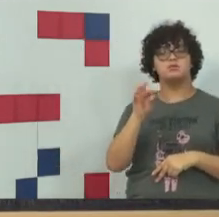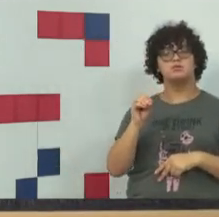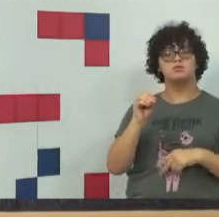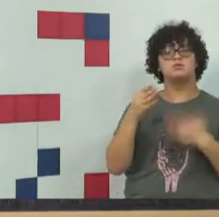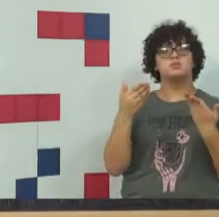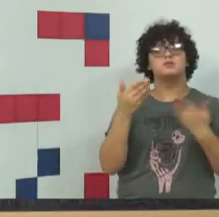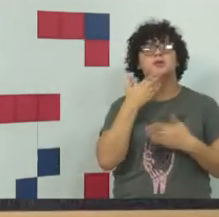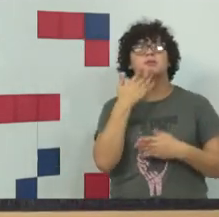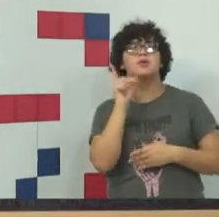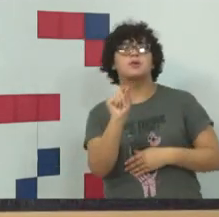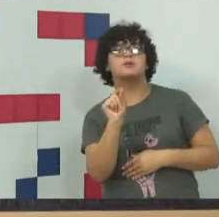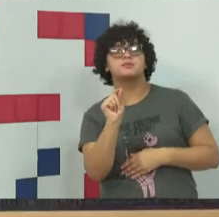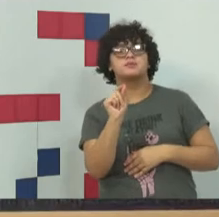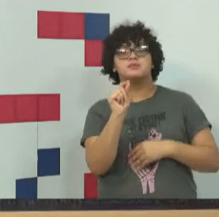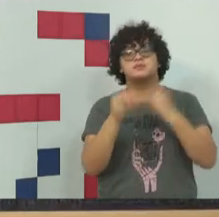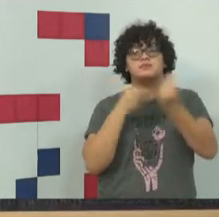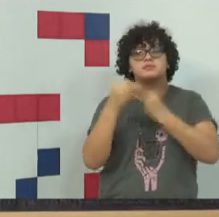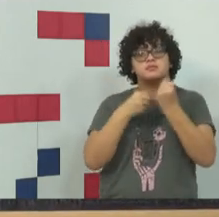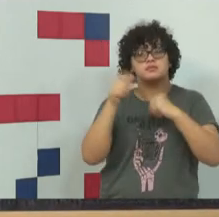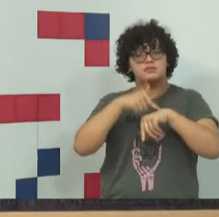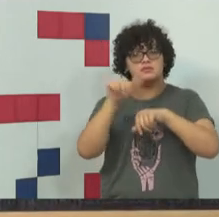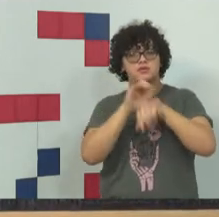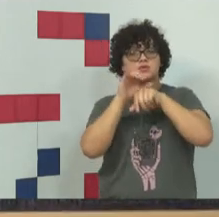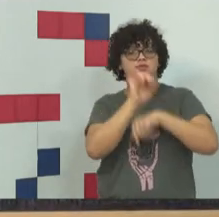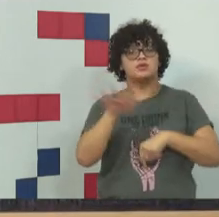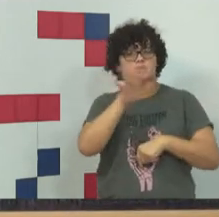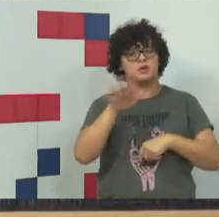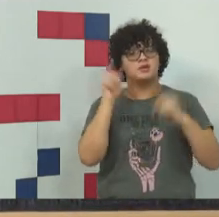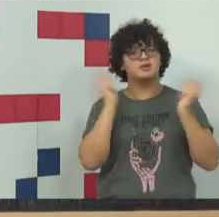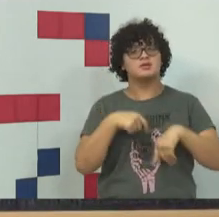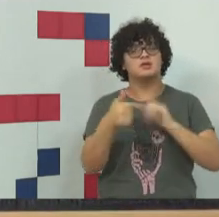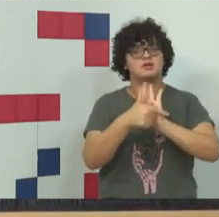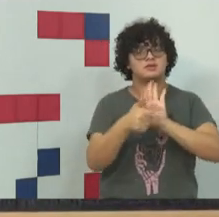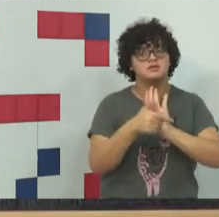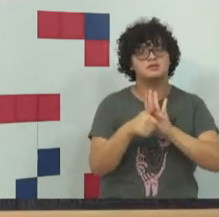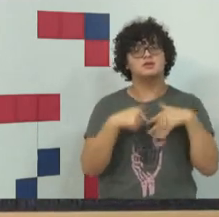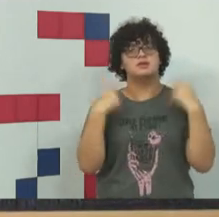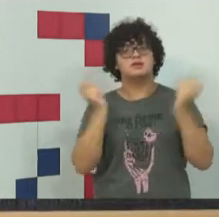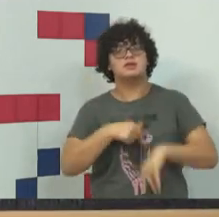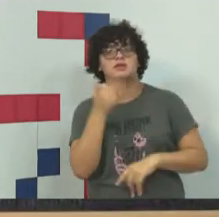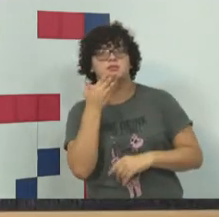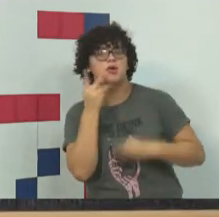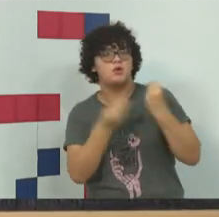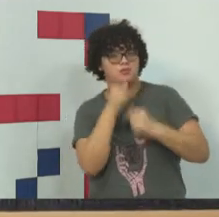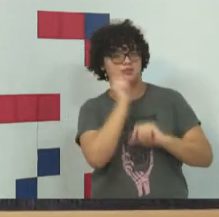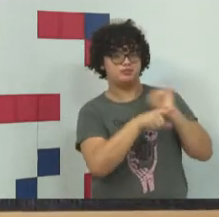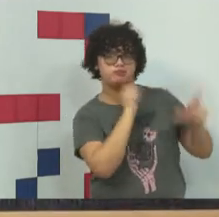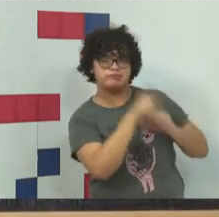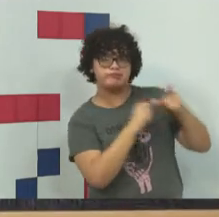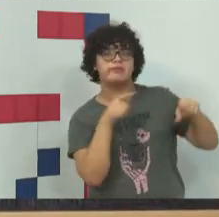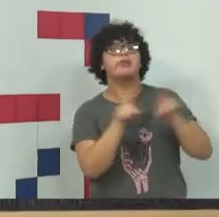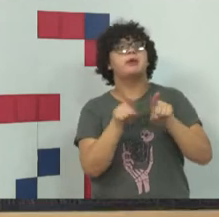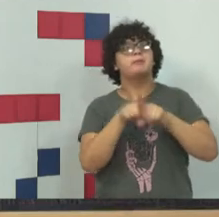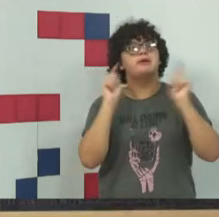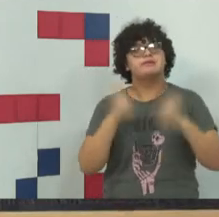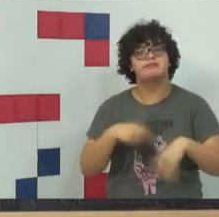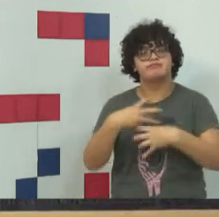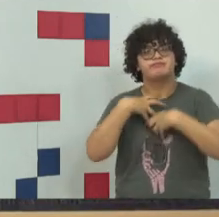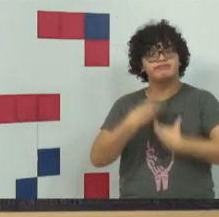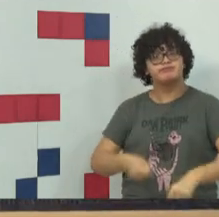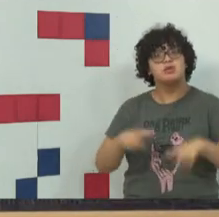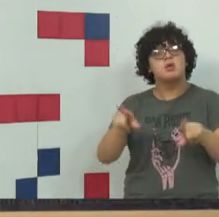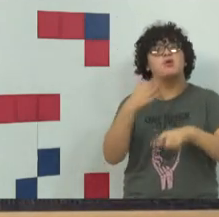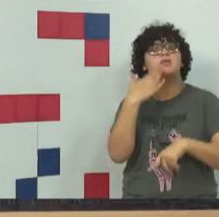Constituição estabelece crime de injúria, difamação, calúnia.